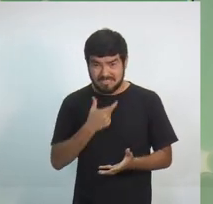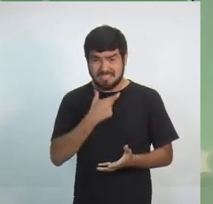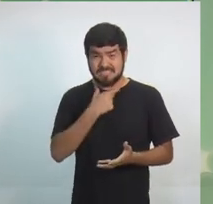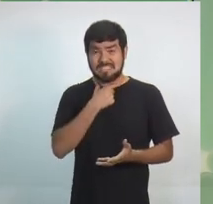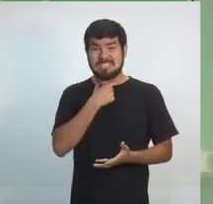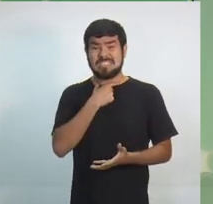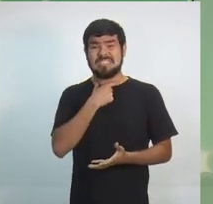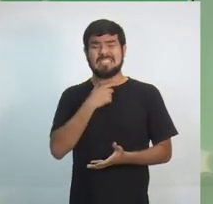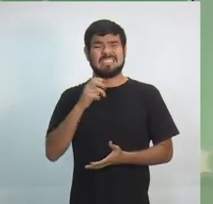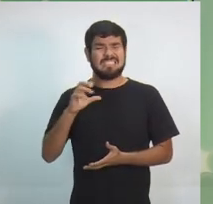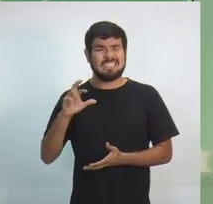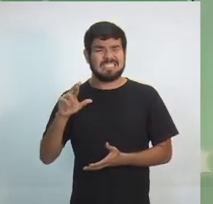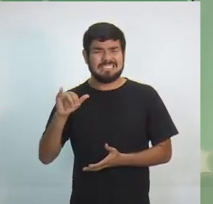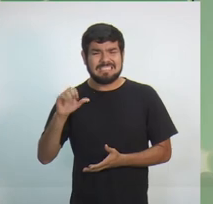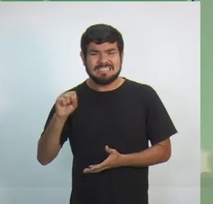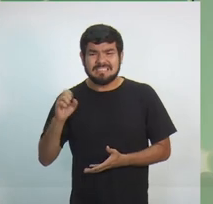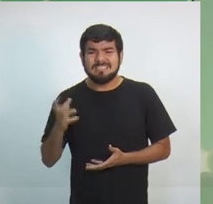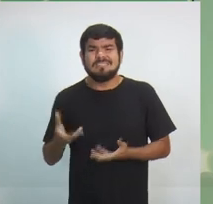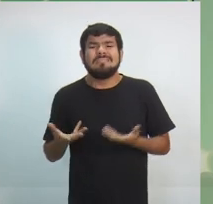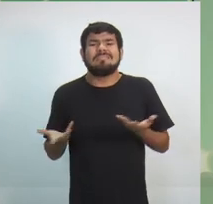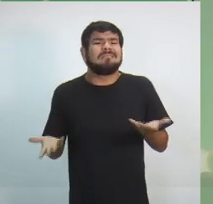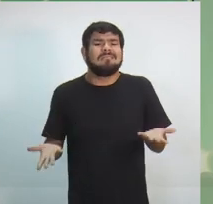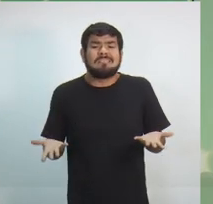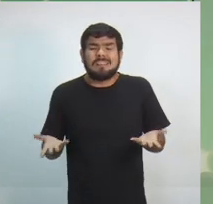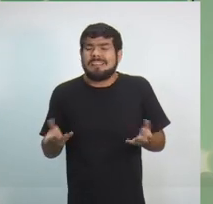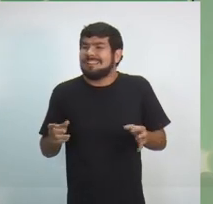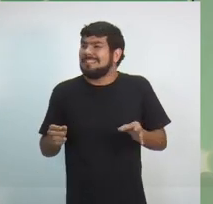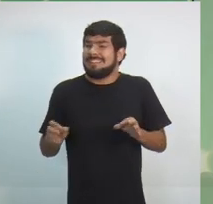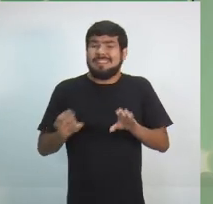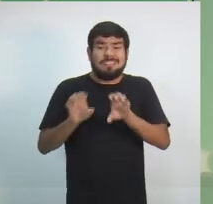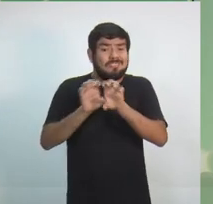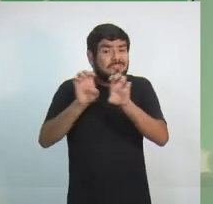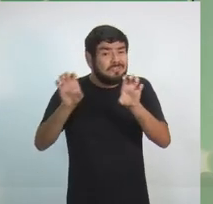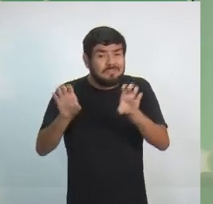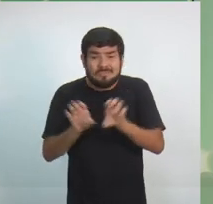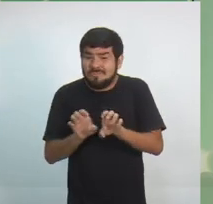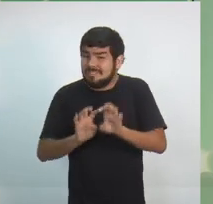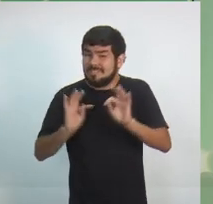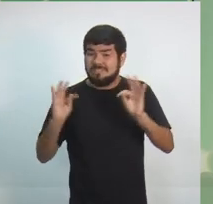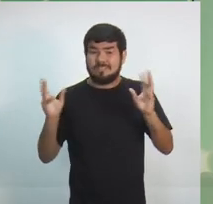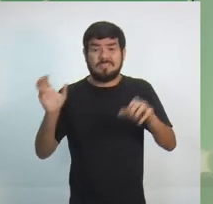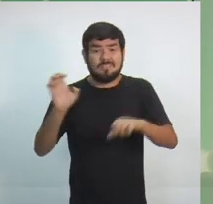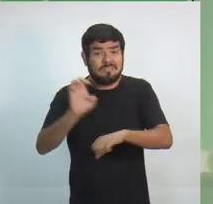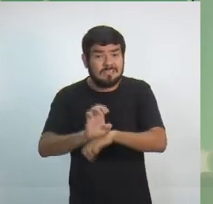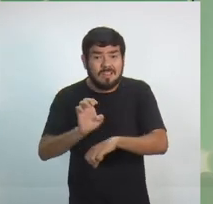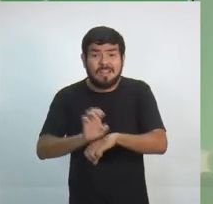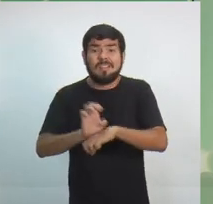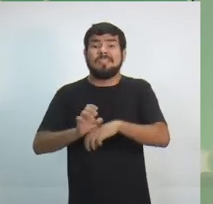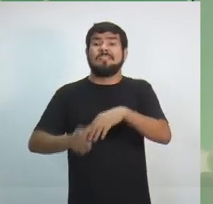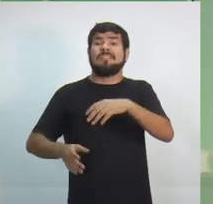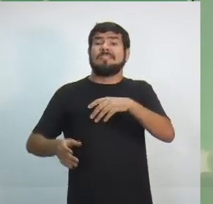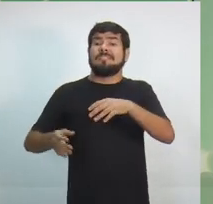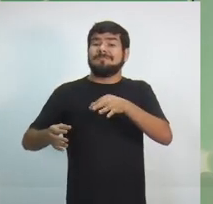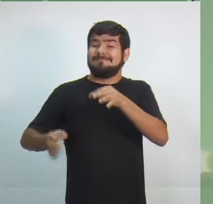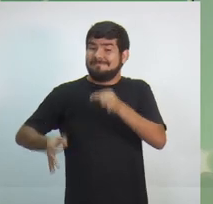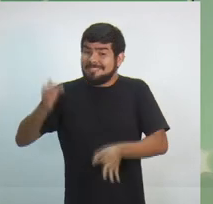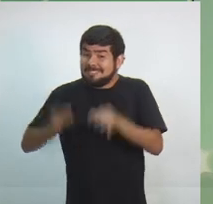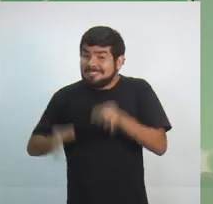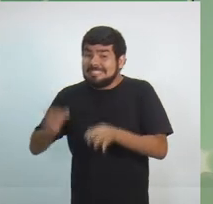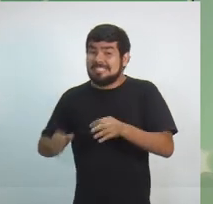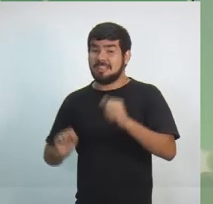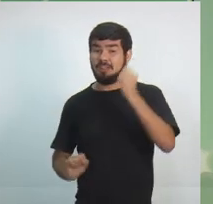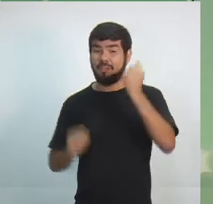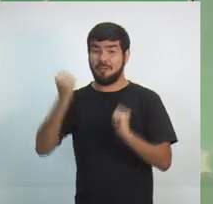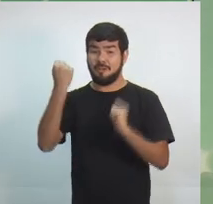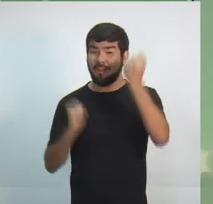que mexe com toda a estrutura do Estado. A insegurança jurídica do polo industrial, que é muito sério. Eu,